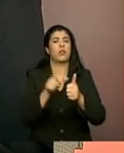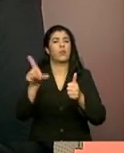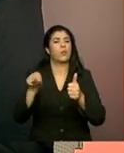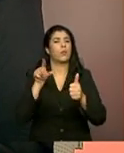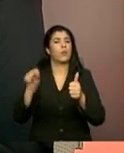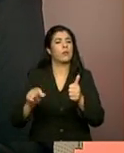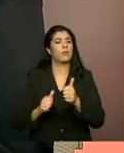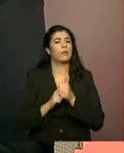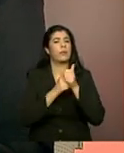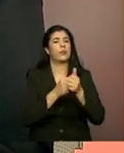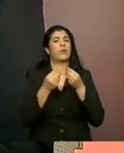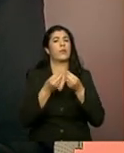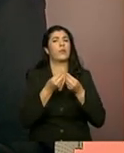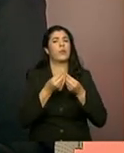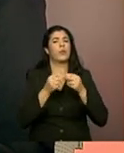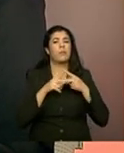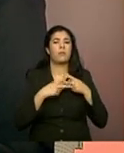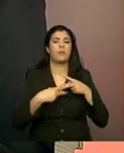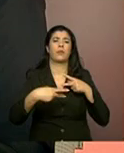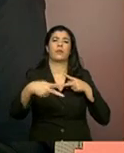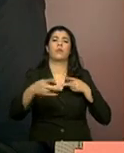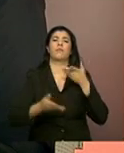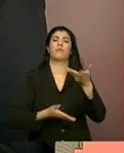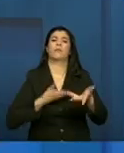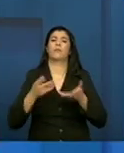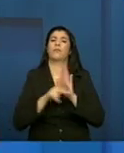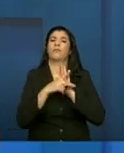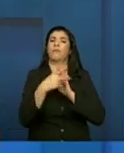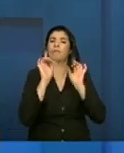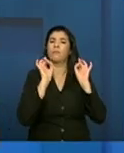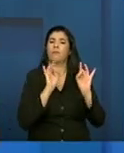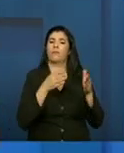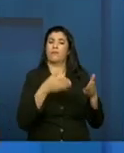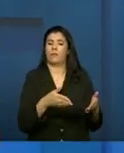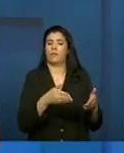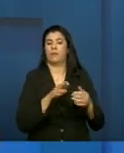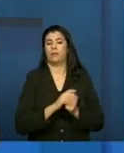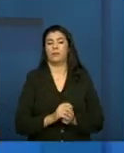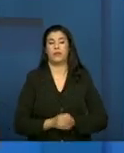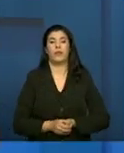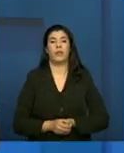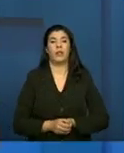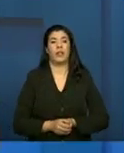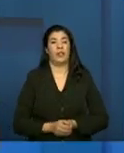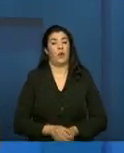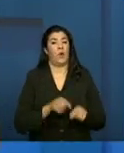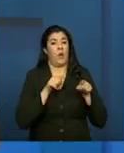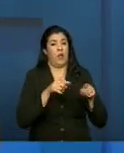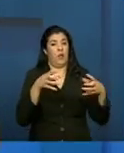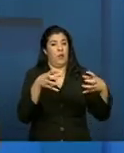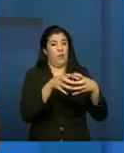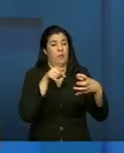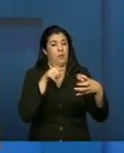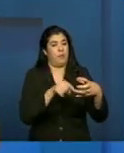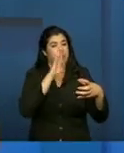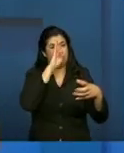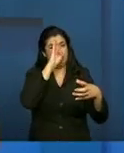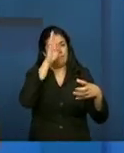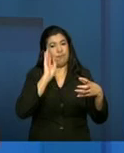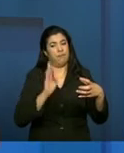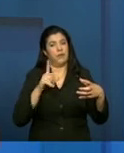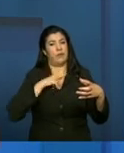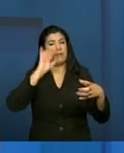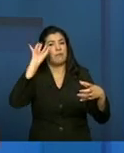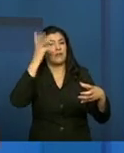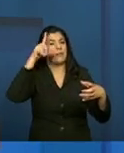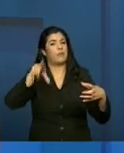a serem adotados para o atendimento? Bom, o público prioritário do serviço de convivência, ele foi definido a